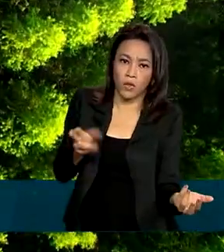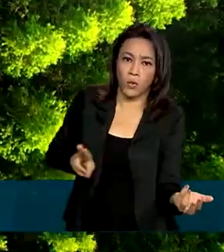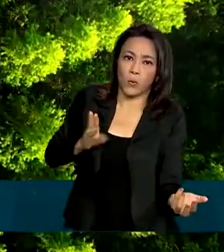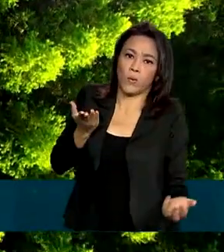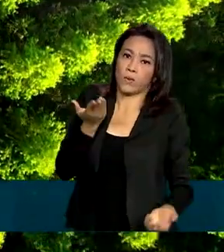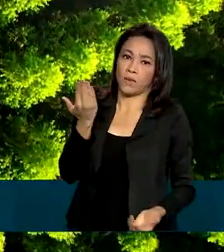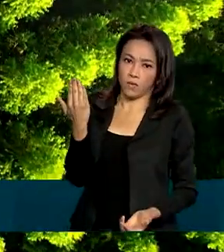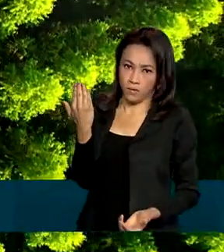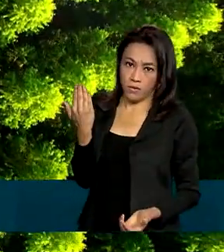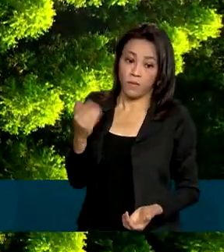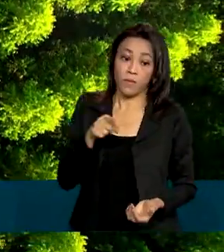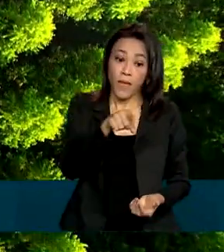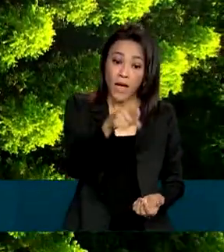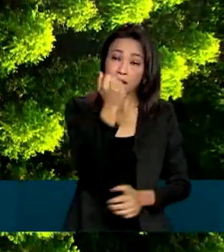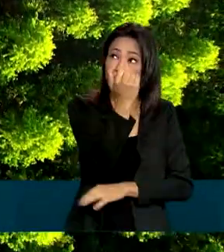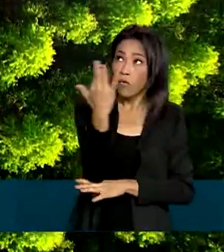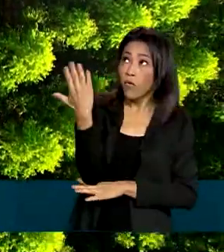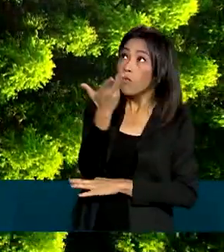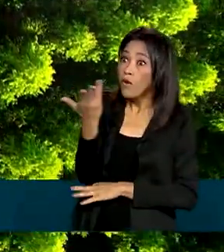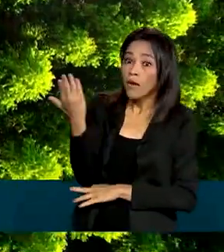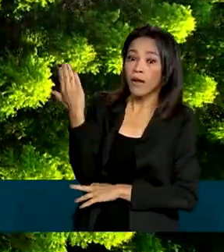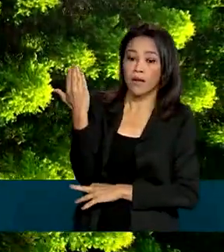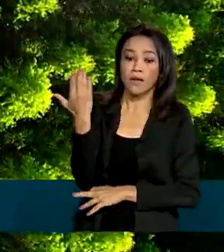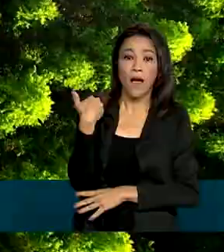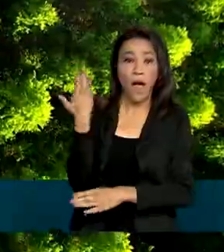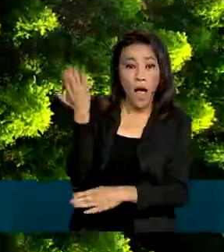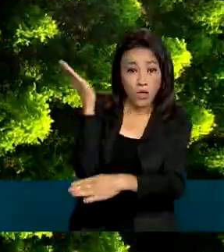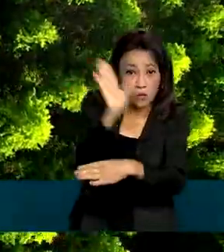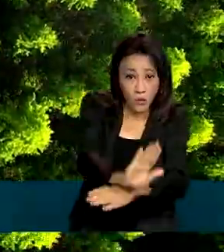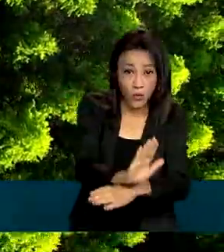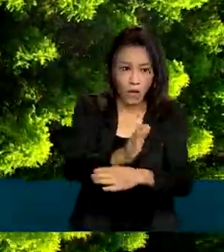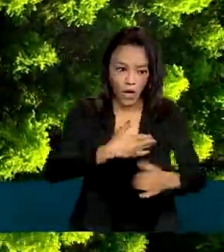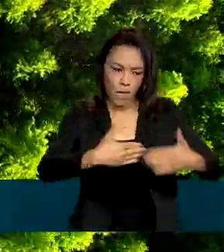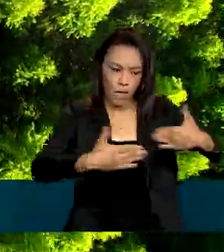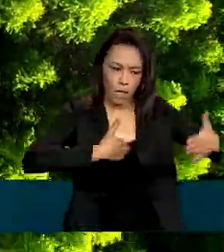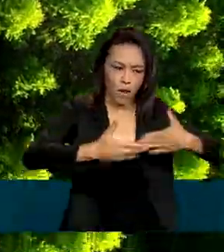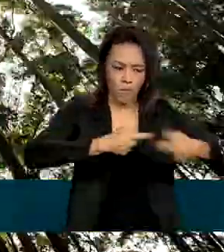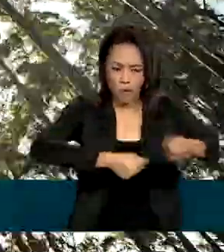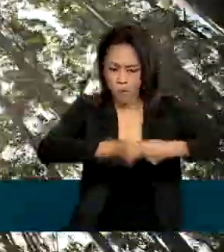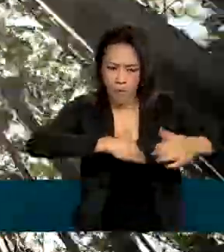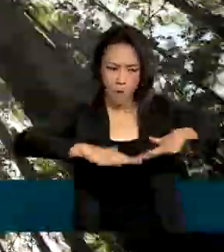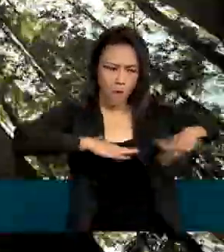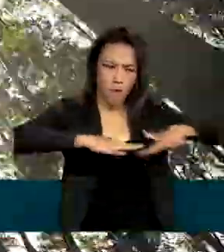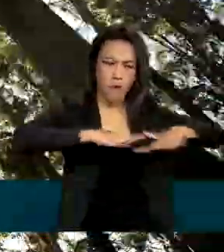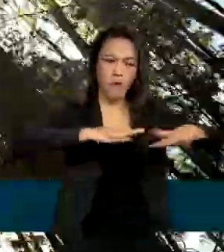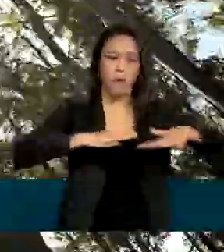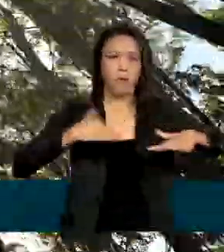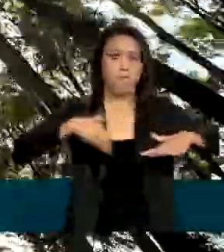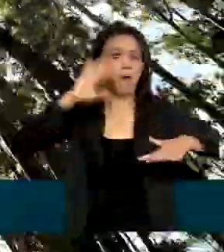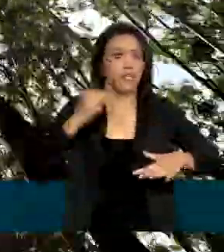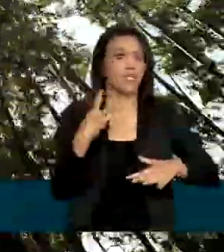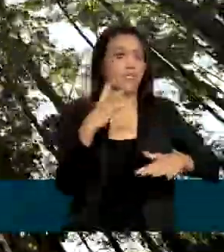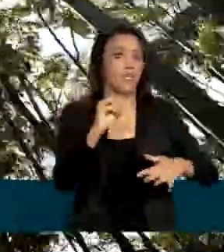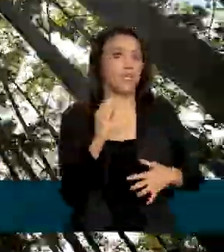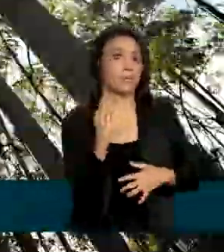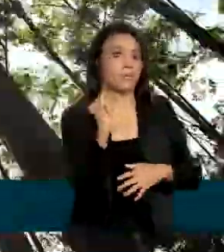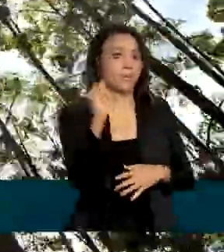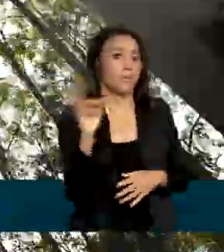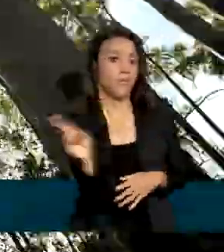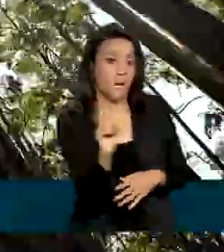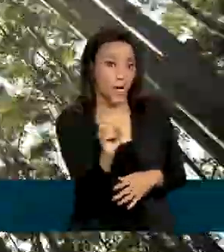A floresta de eucaliptos ajuda a fomentar a economia. Ano passado, essa atividade movimentou mais de 30 bilhões de reais.